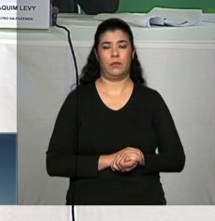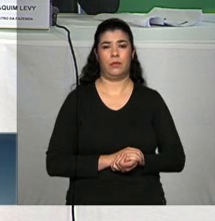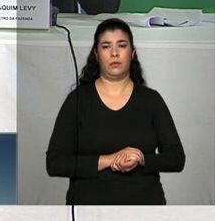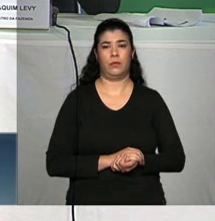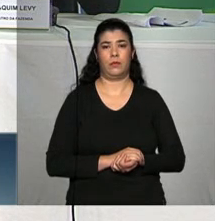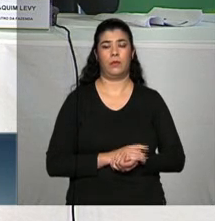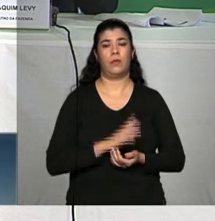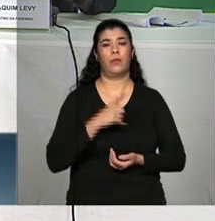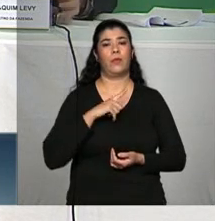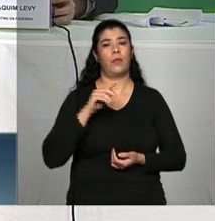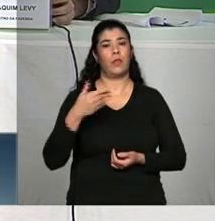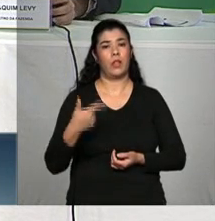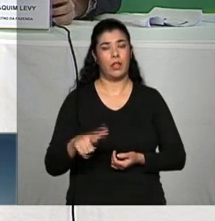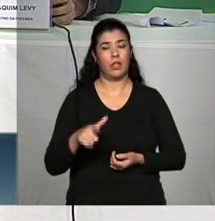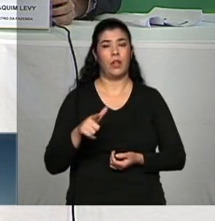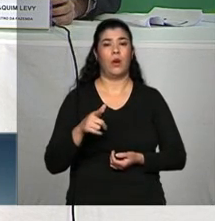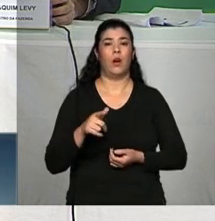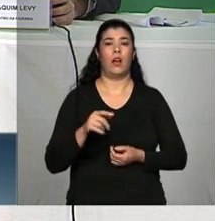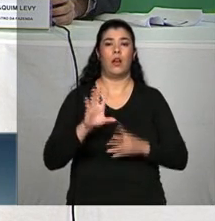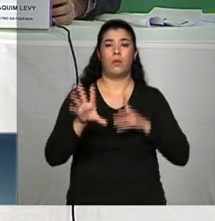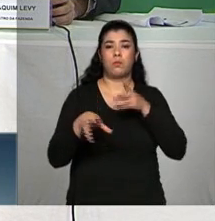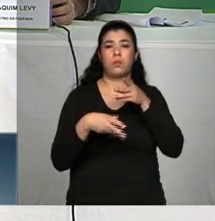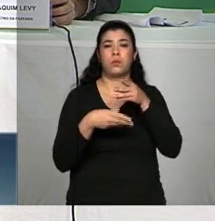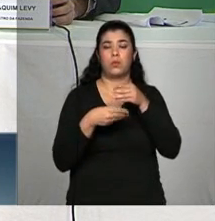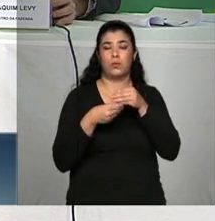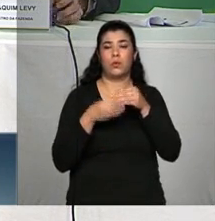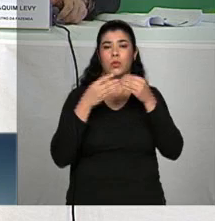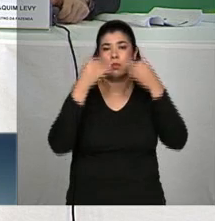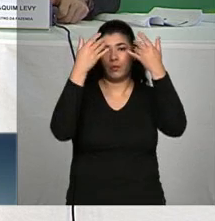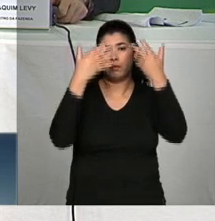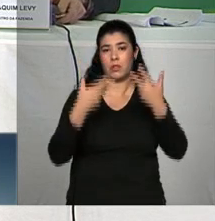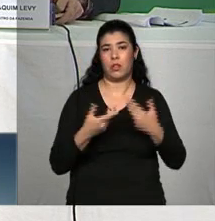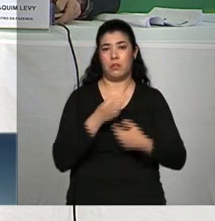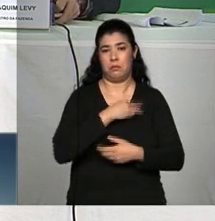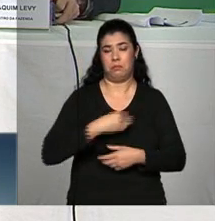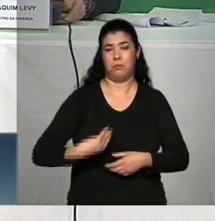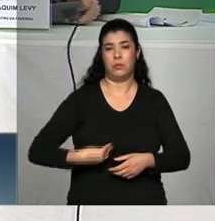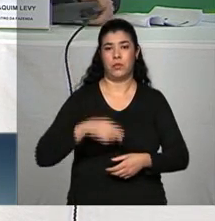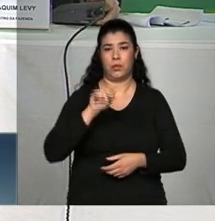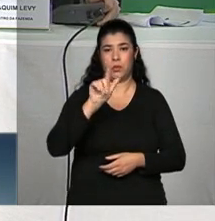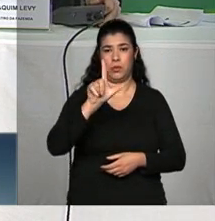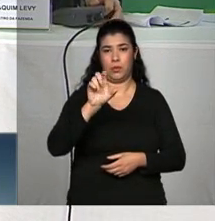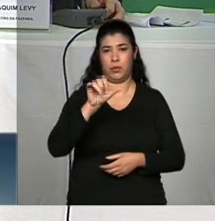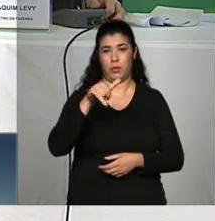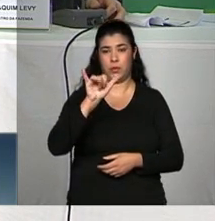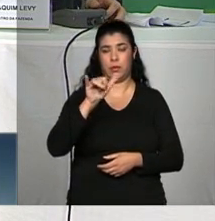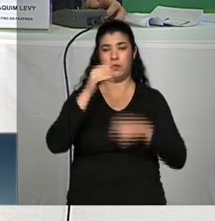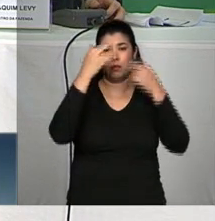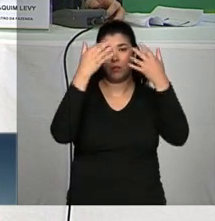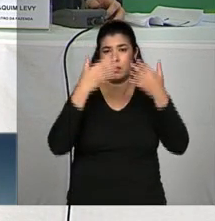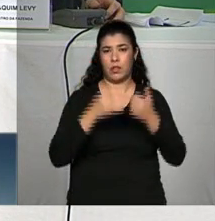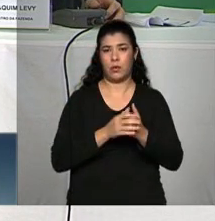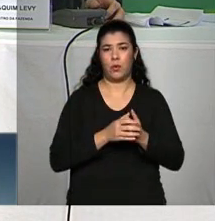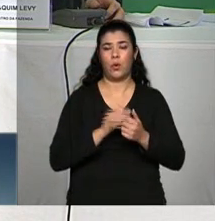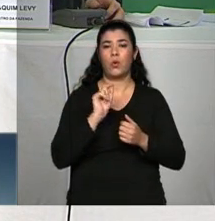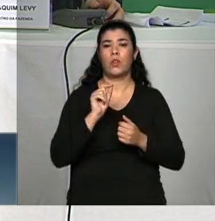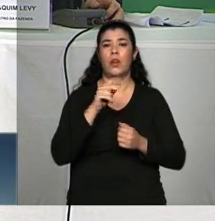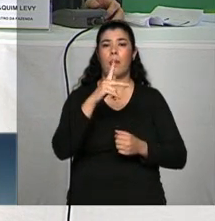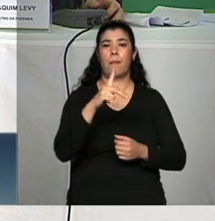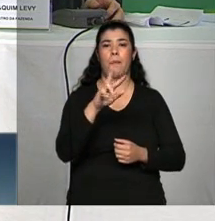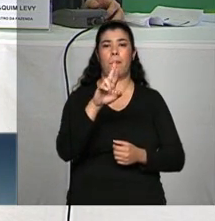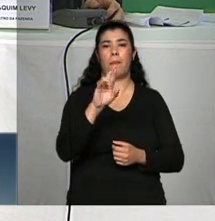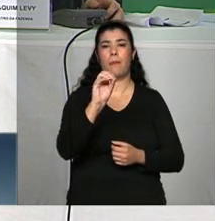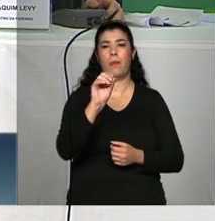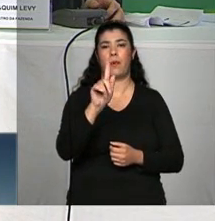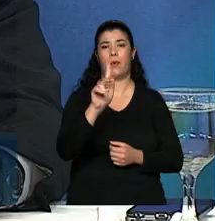só complementando, Zileide, como o Joaquim já colocou, essa é uma regra. A progressividade é um conceito que já vinha